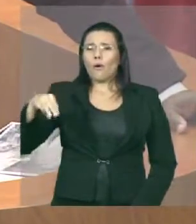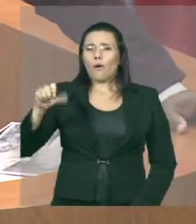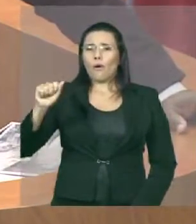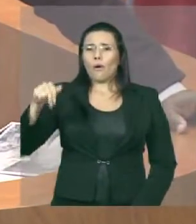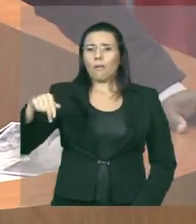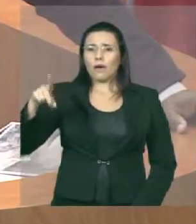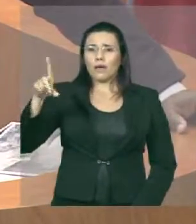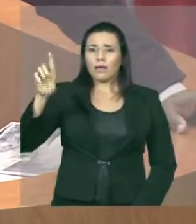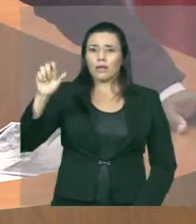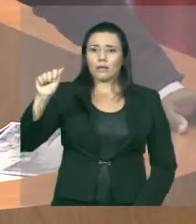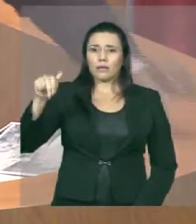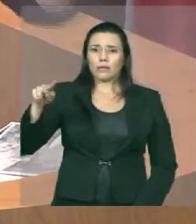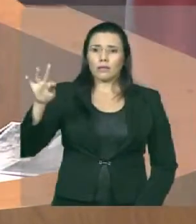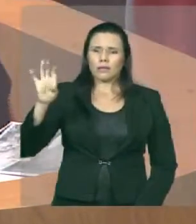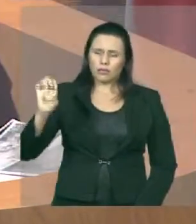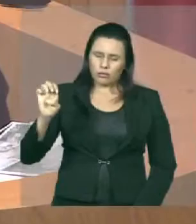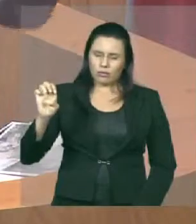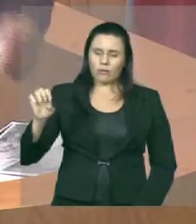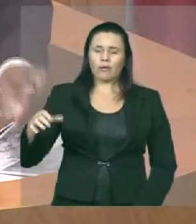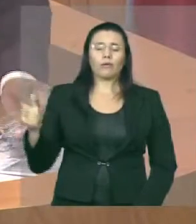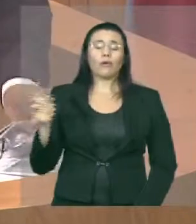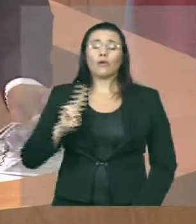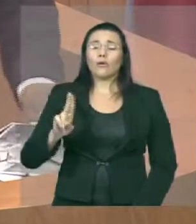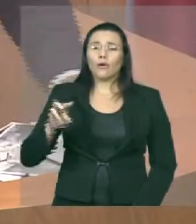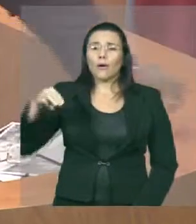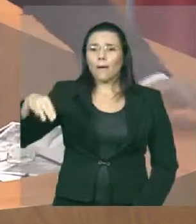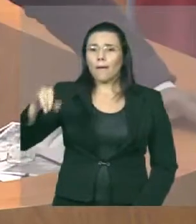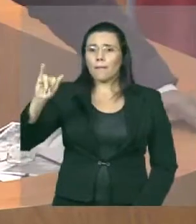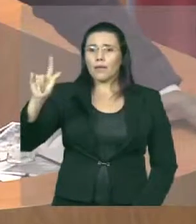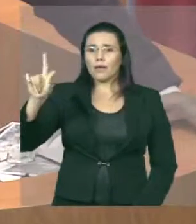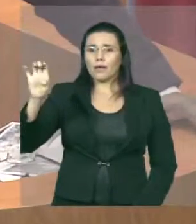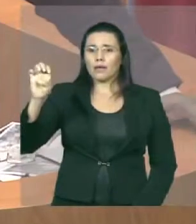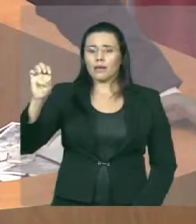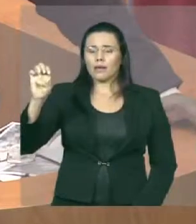coragem de fazer as suas necessidades vitais aqui nesse banheiro.